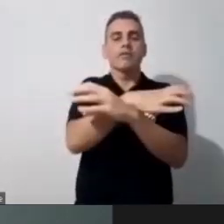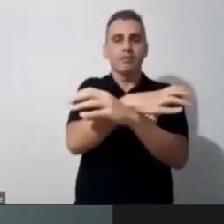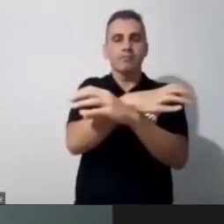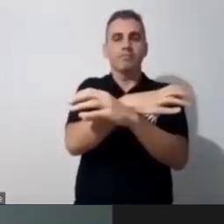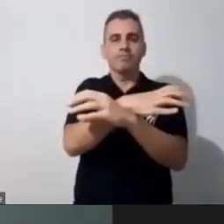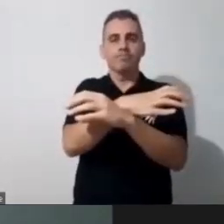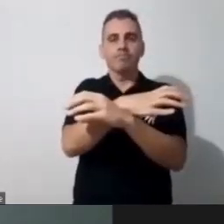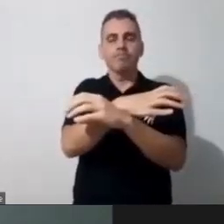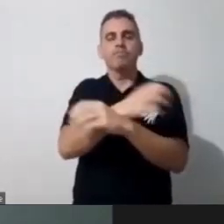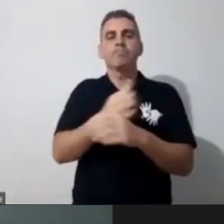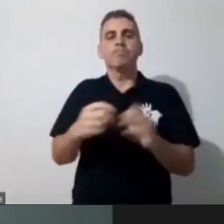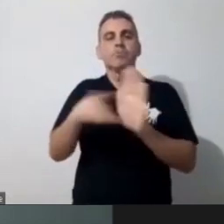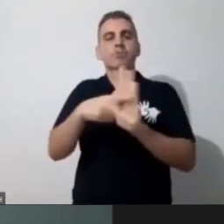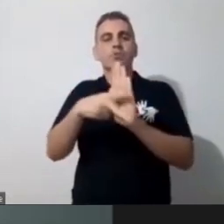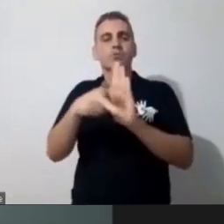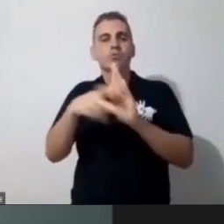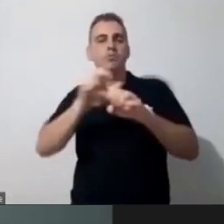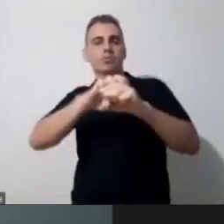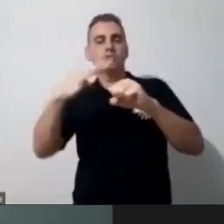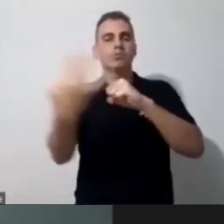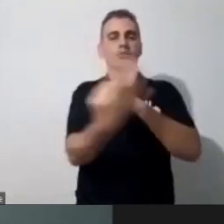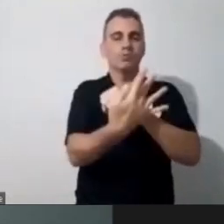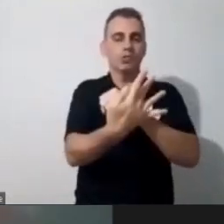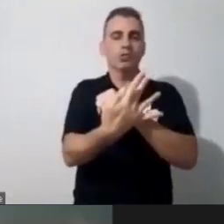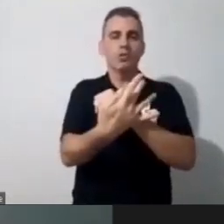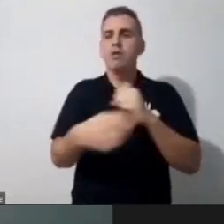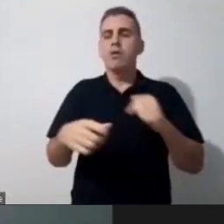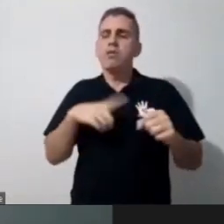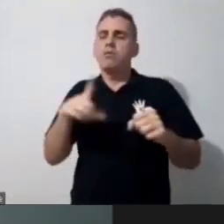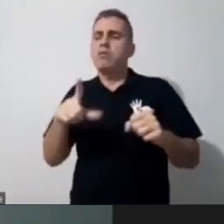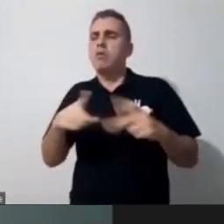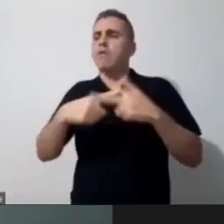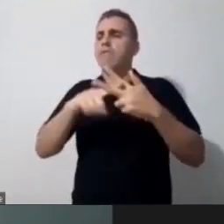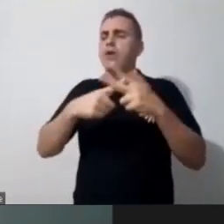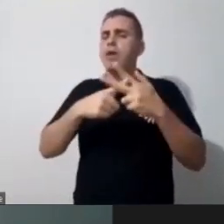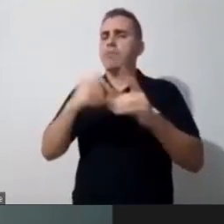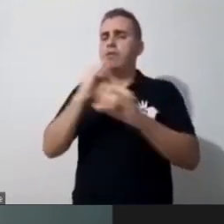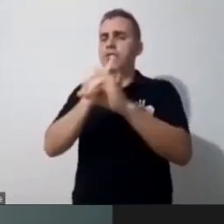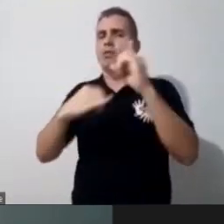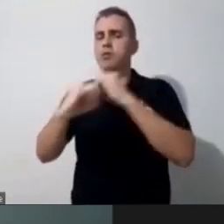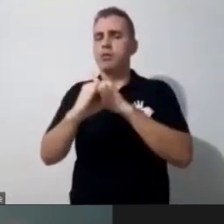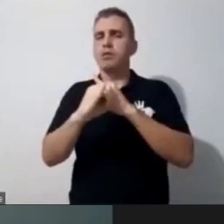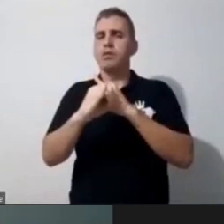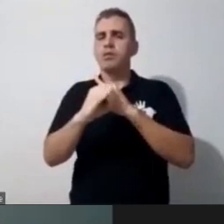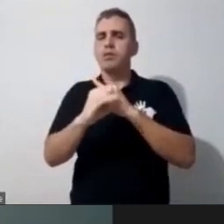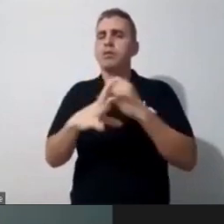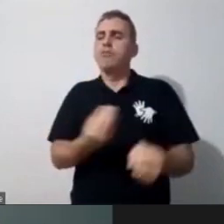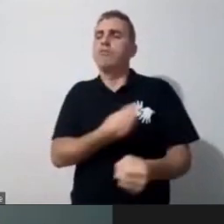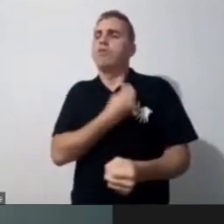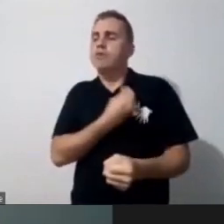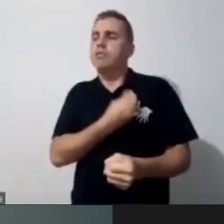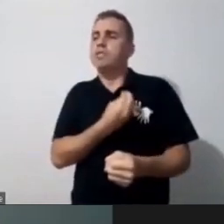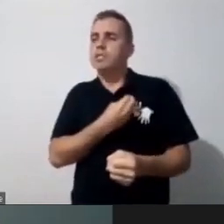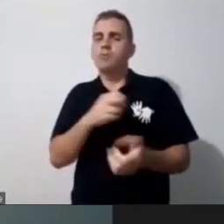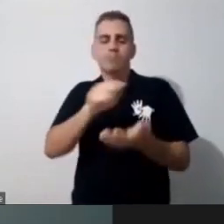também, né, eu faço parte, mas eu não tenho a ferramenta digital, mas eu estou vivenciando isso através de uma escrita do